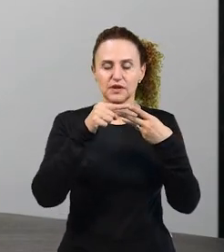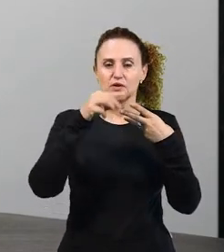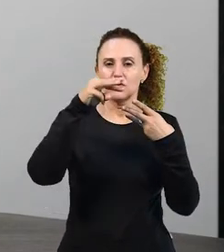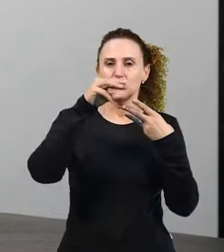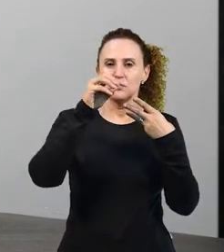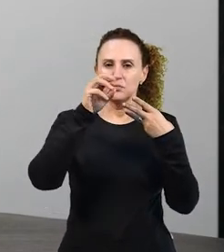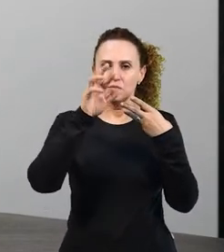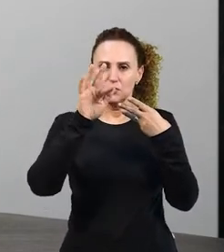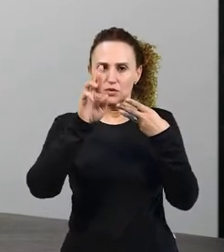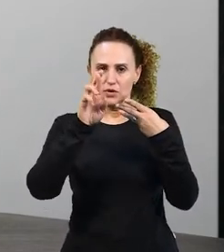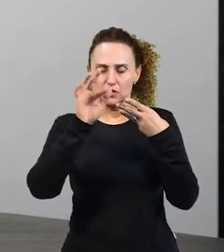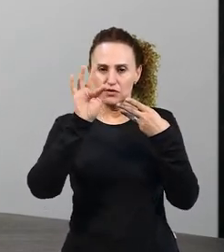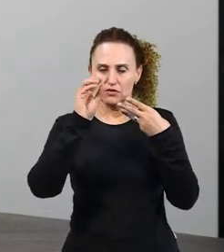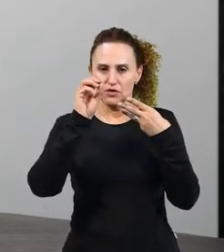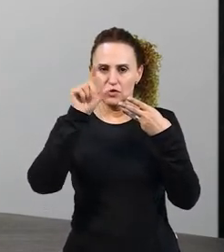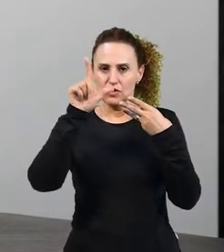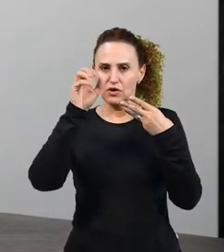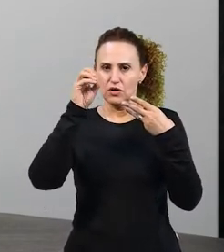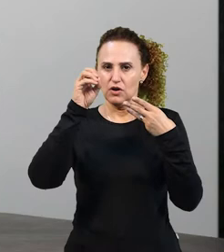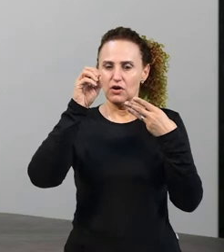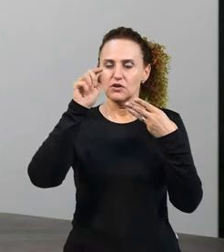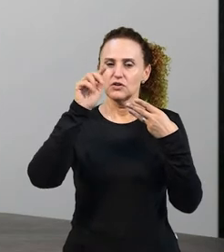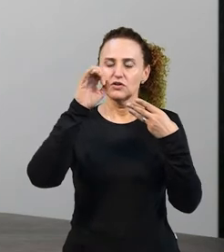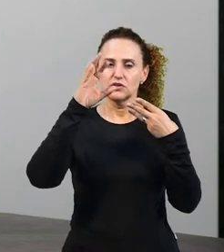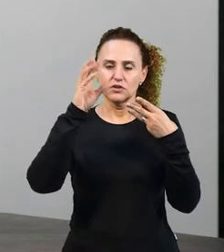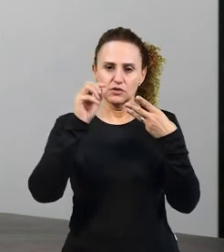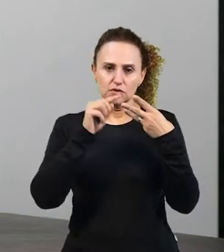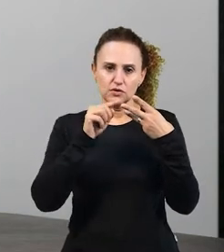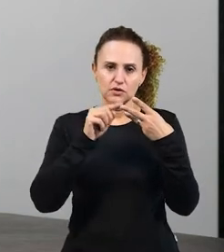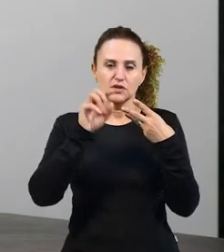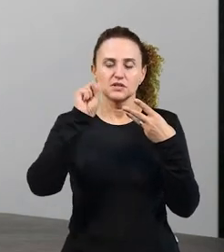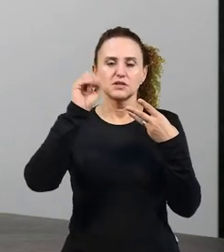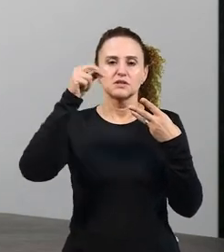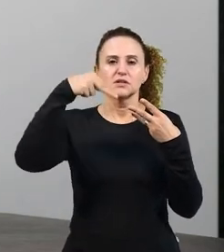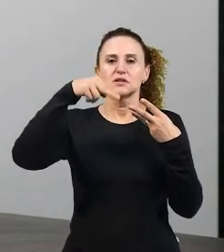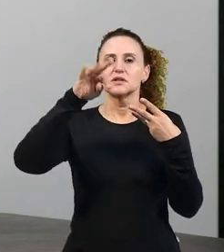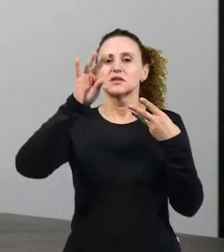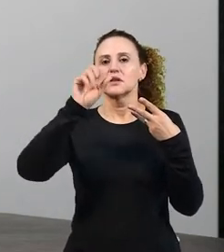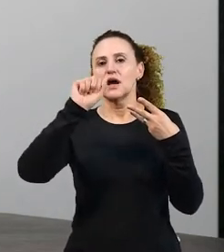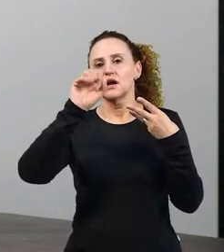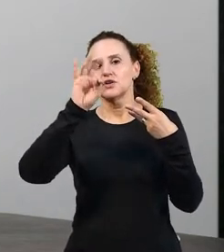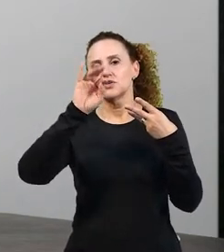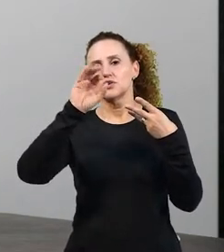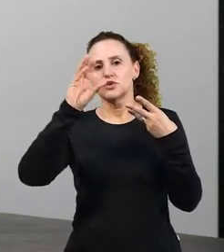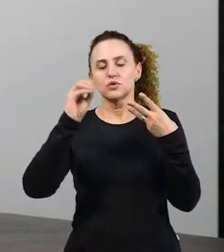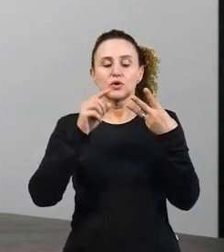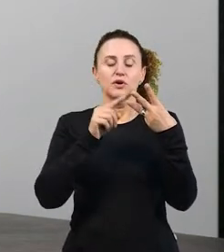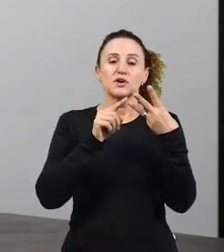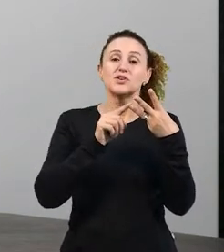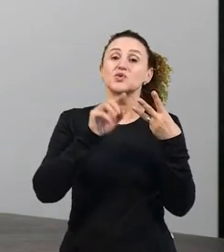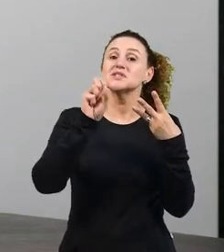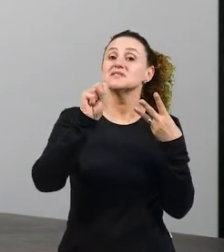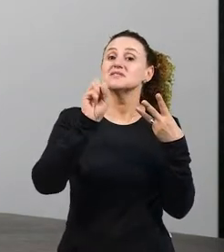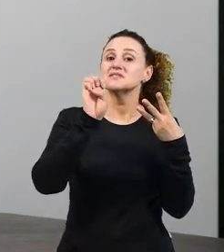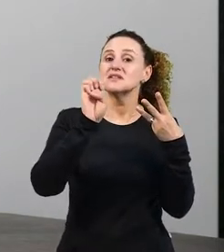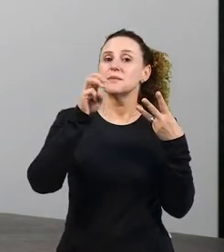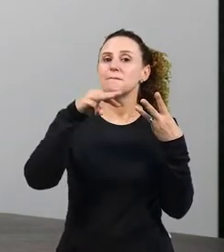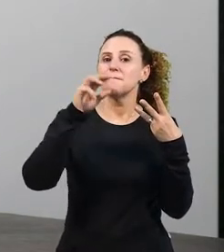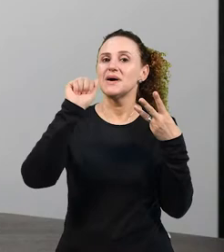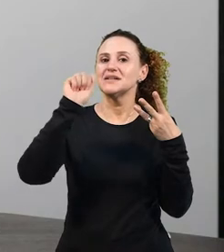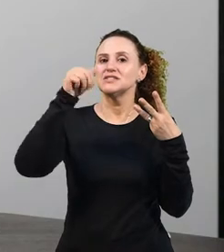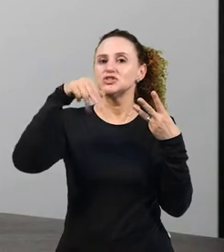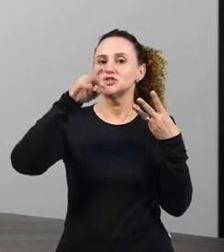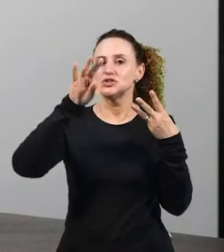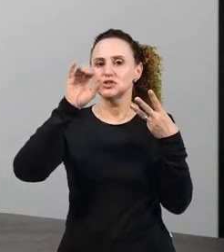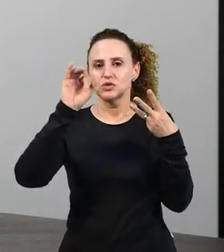e o semântico. Deem uma olhada nesse exemplo aqui, gente. Como que será que nós vamos fazer a classificação dessas